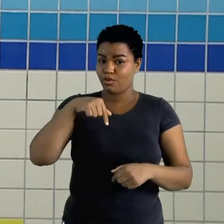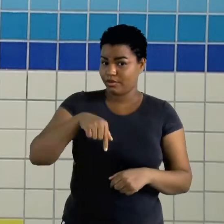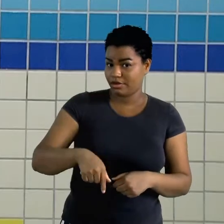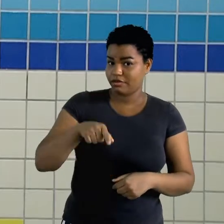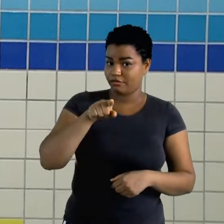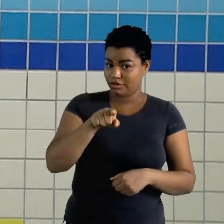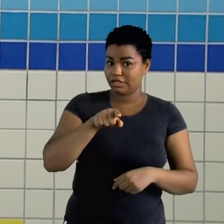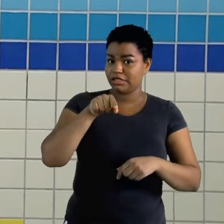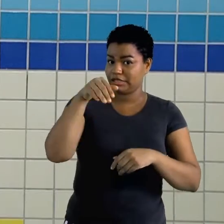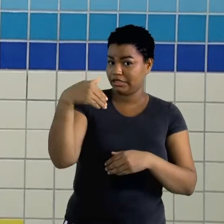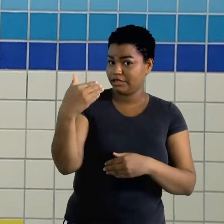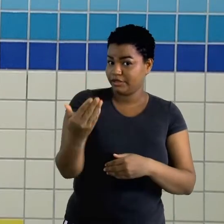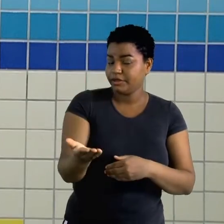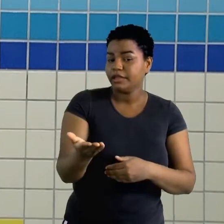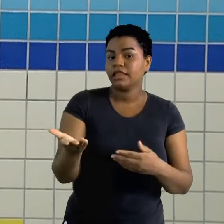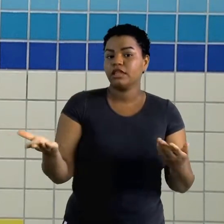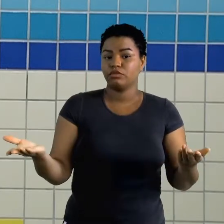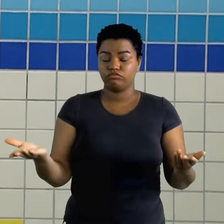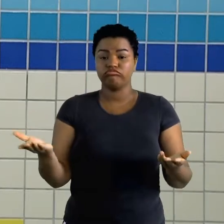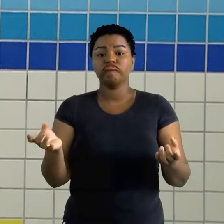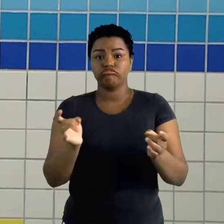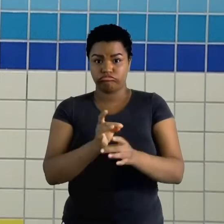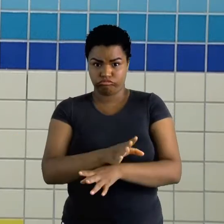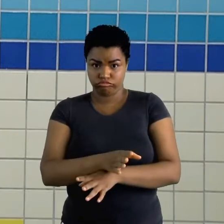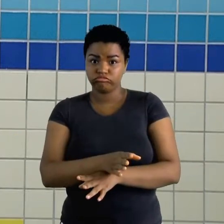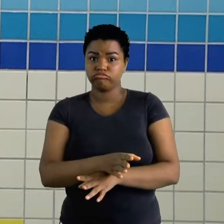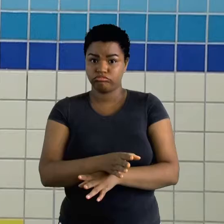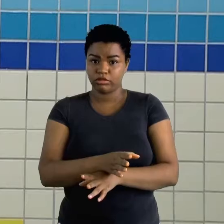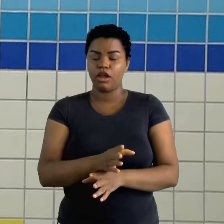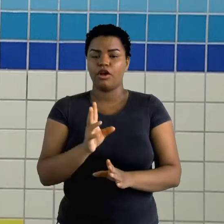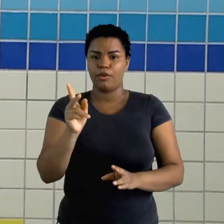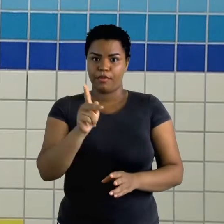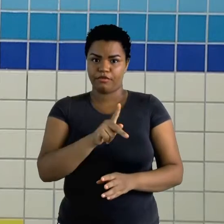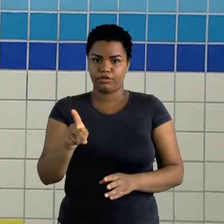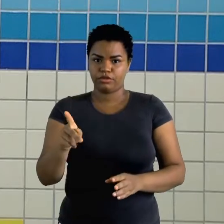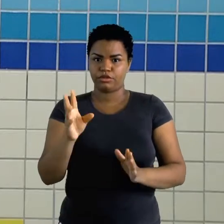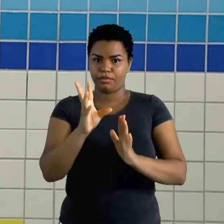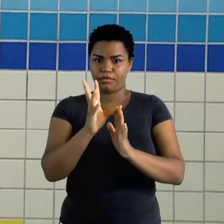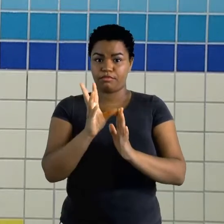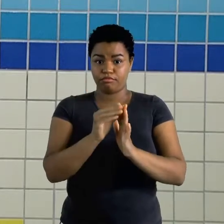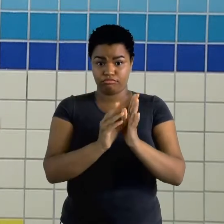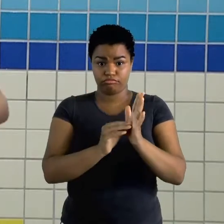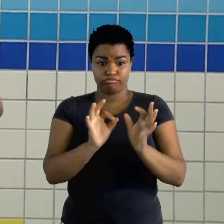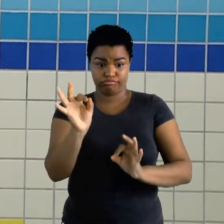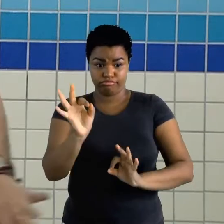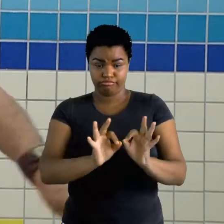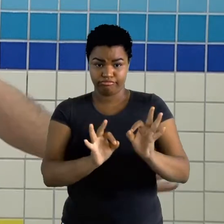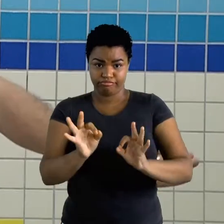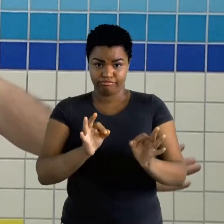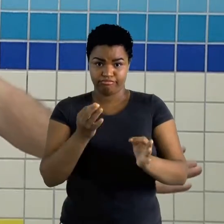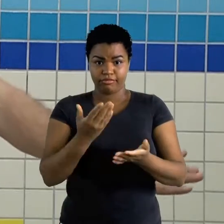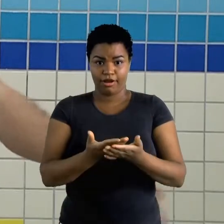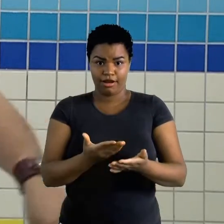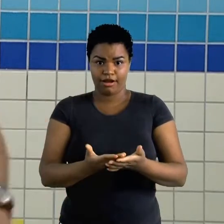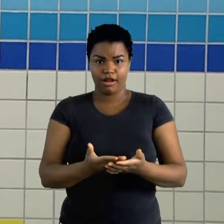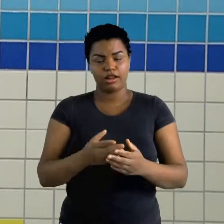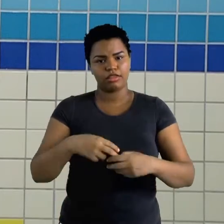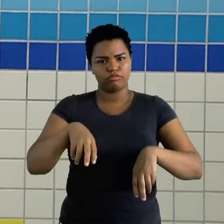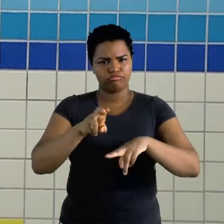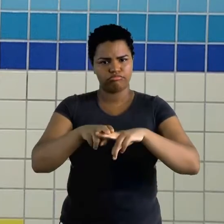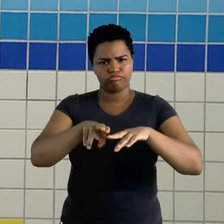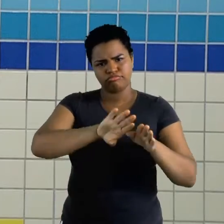Agora, tão preparado? O nosso professor preparou uma super aula pra você, já começa agora arrastando a cadeira pro lado,